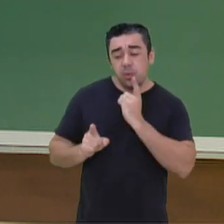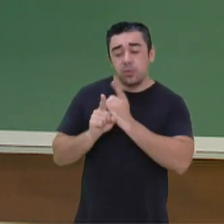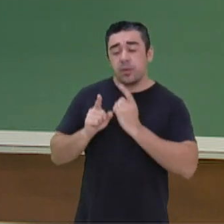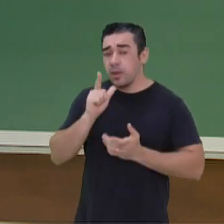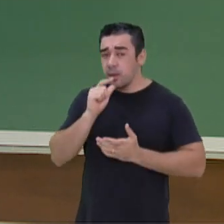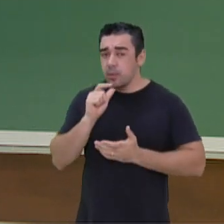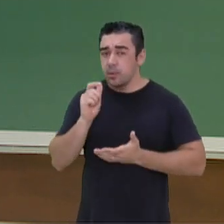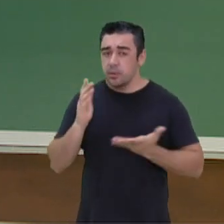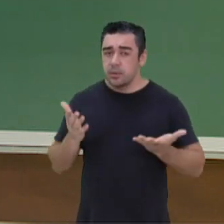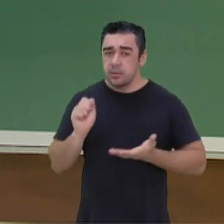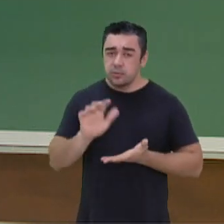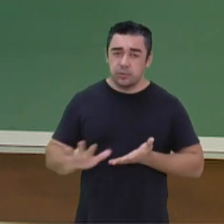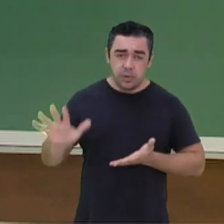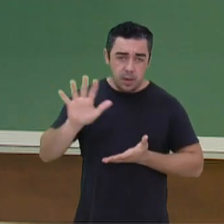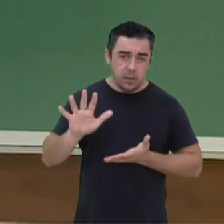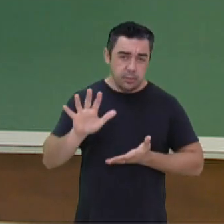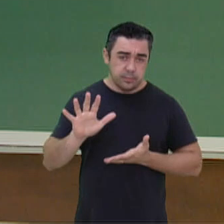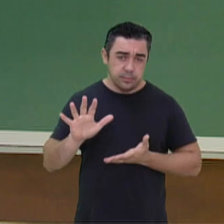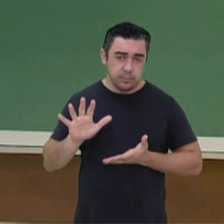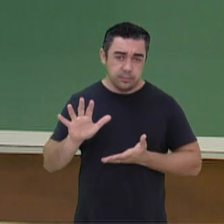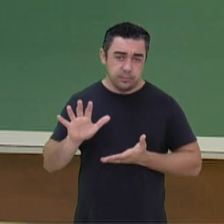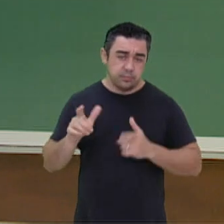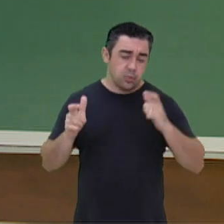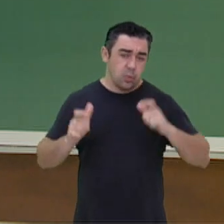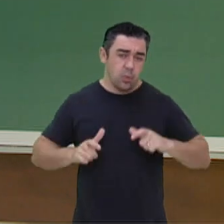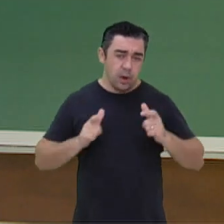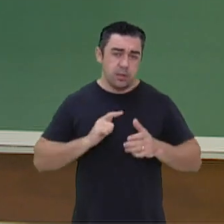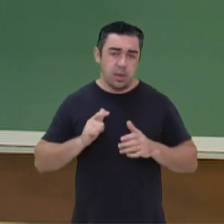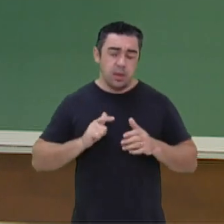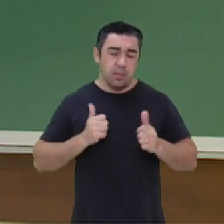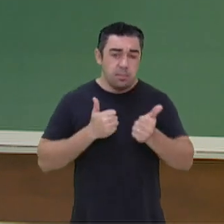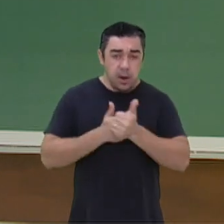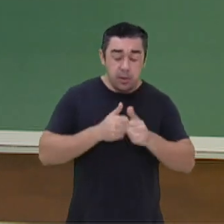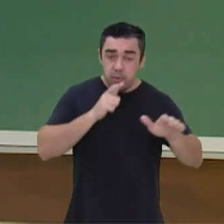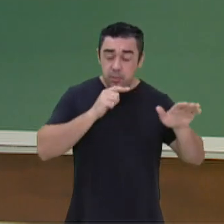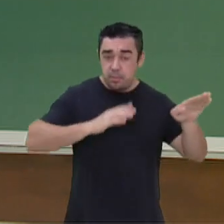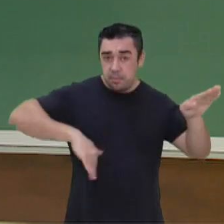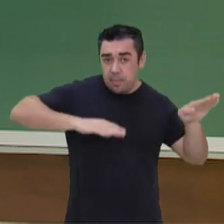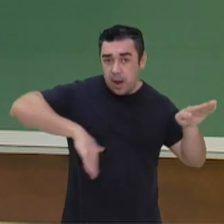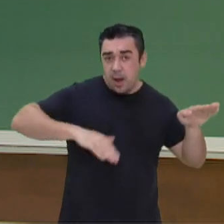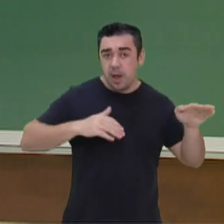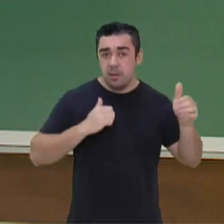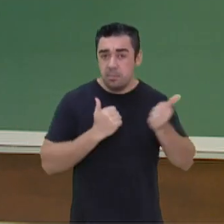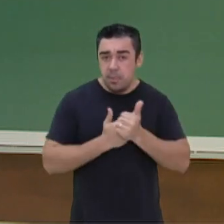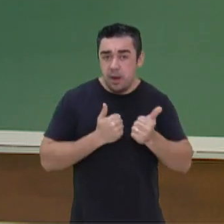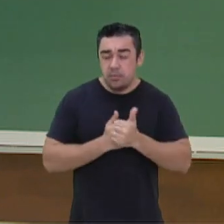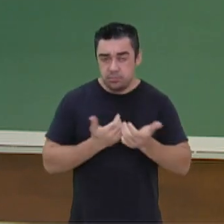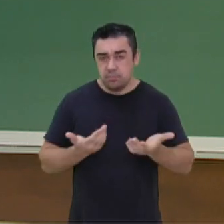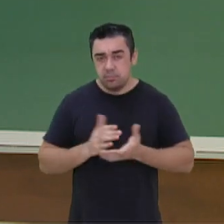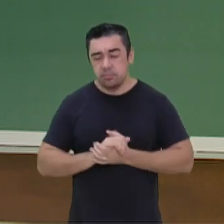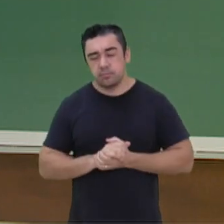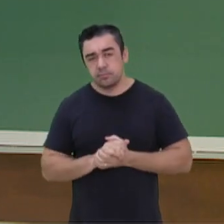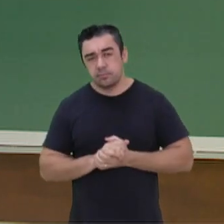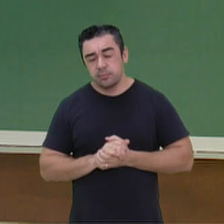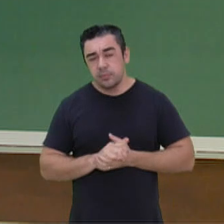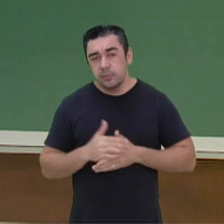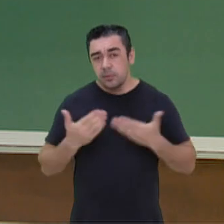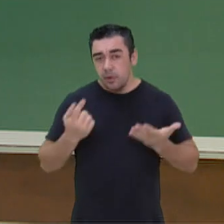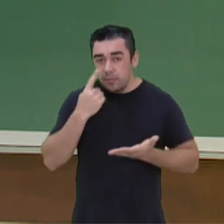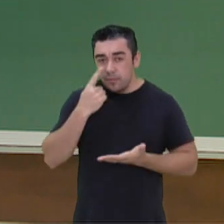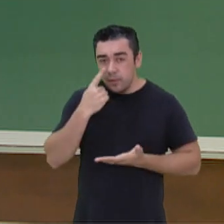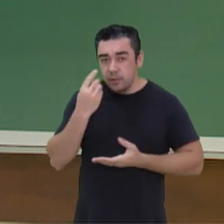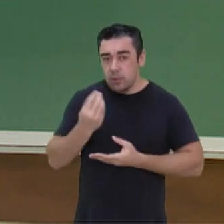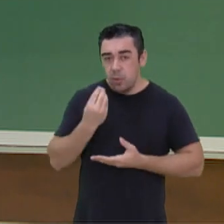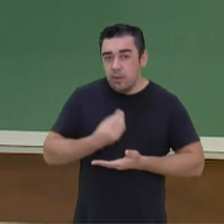geralmente, aonde tem alguma praia, no litoral, e assim sucessivamente. Então, veja, imagine a